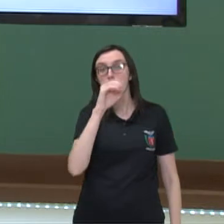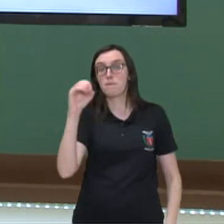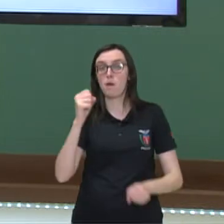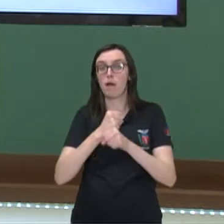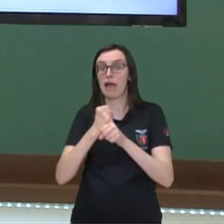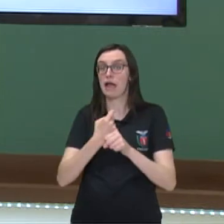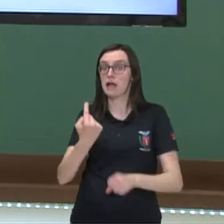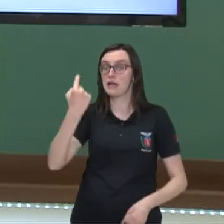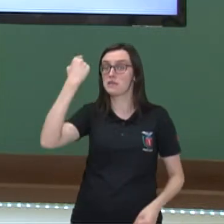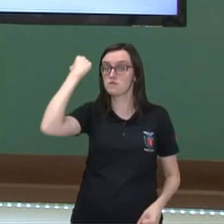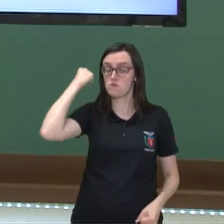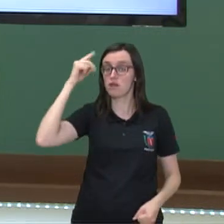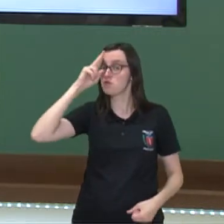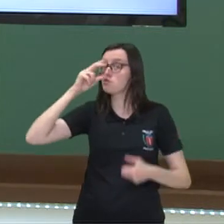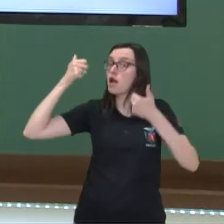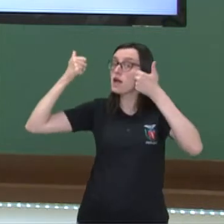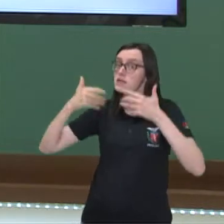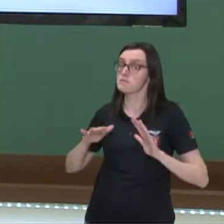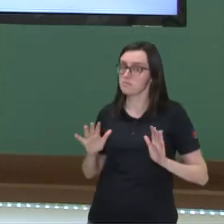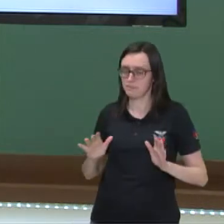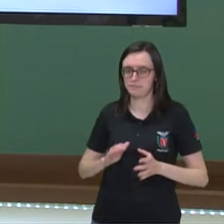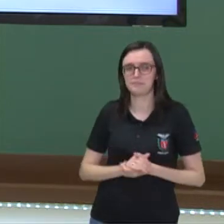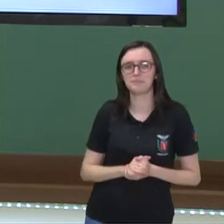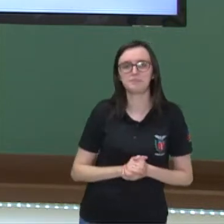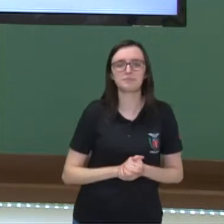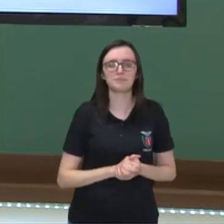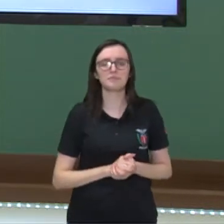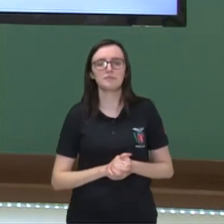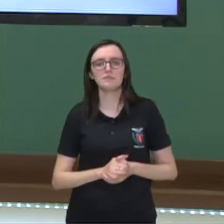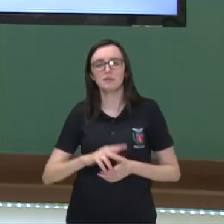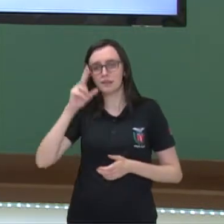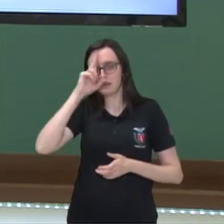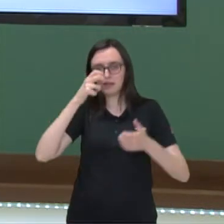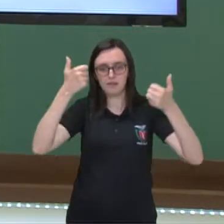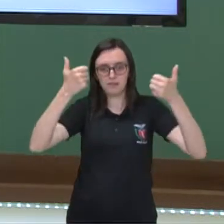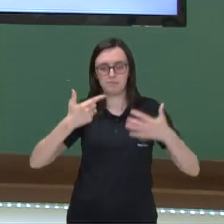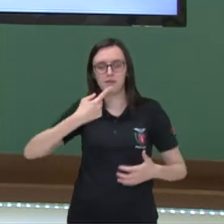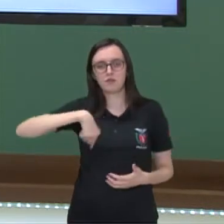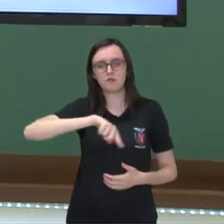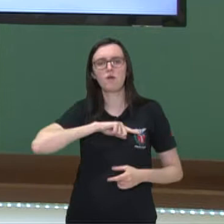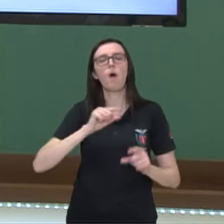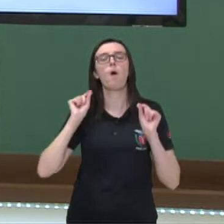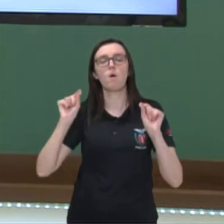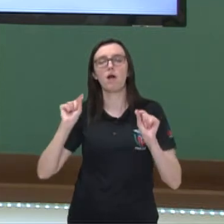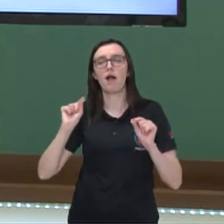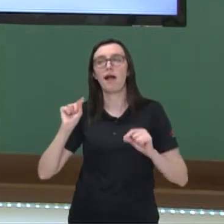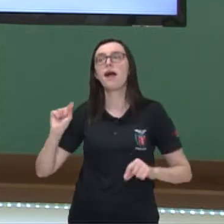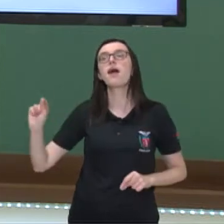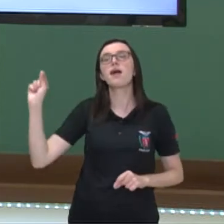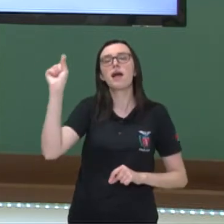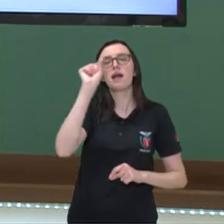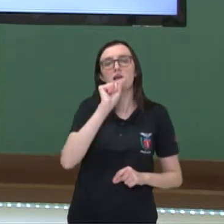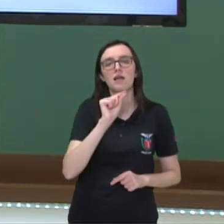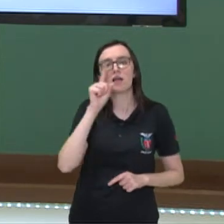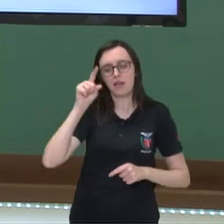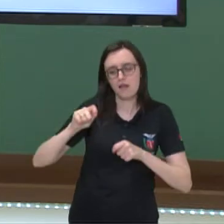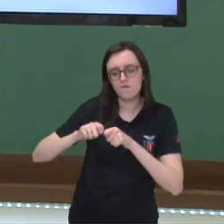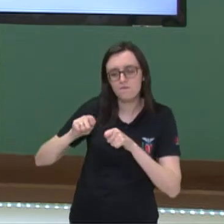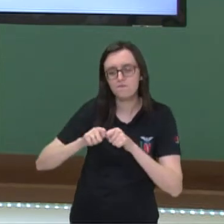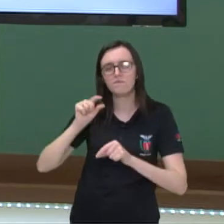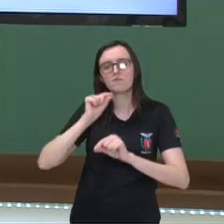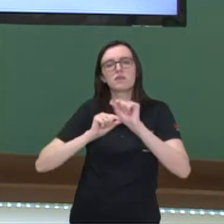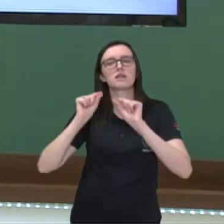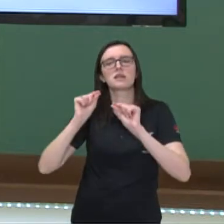anos. Isso é que a história contava para nós. A história contava para nós também que quem é que produzia, quem é que